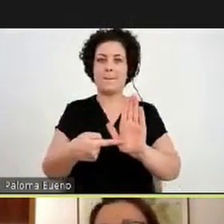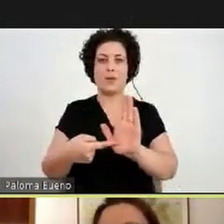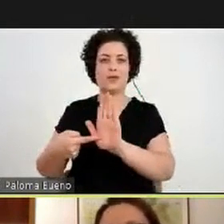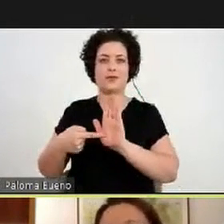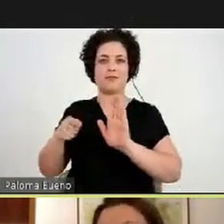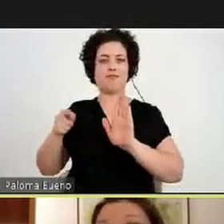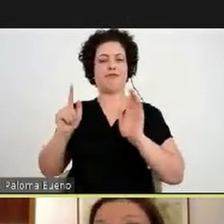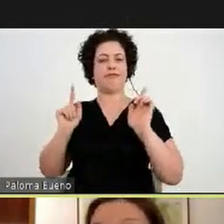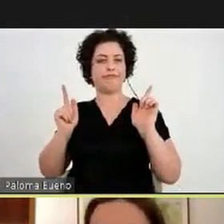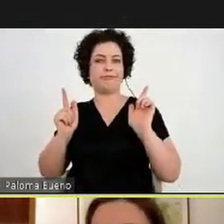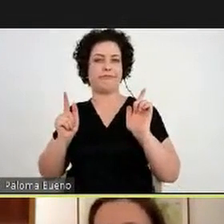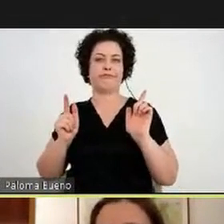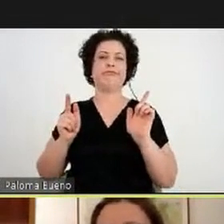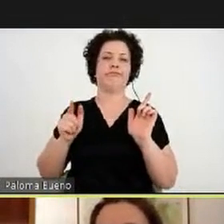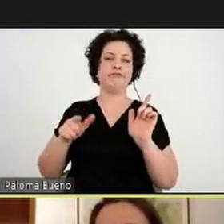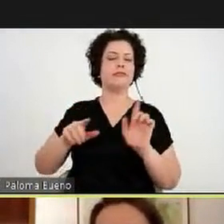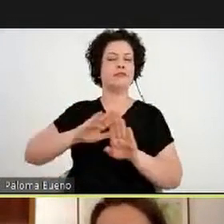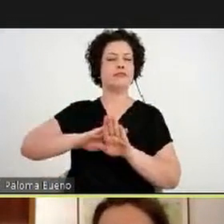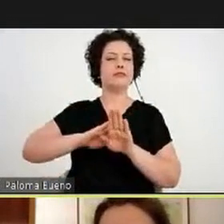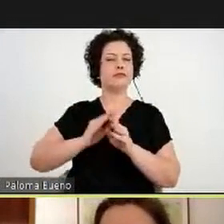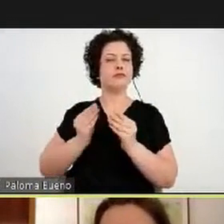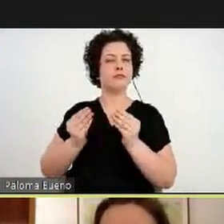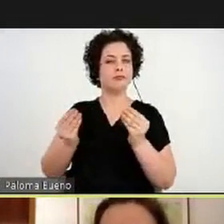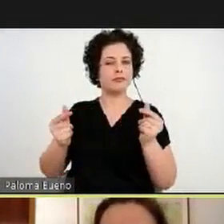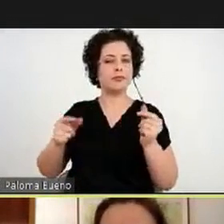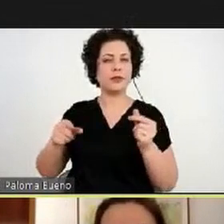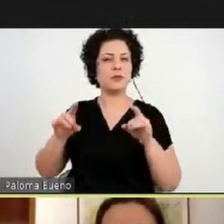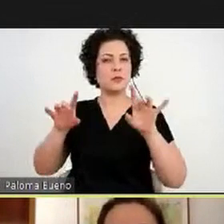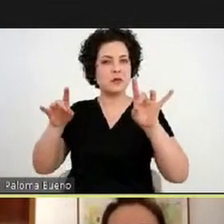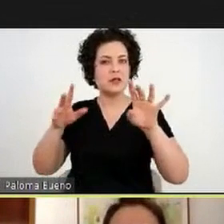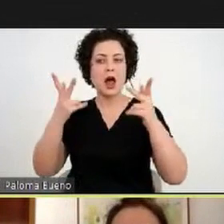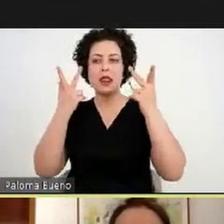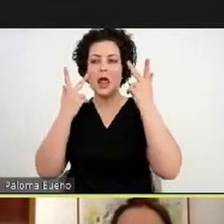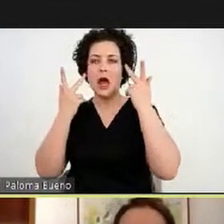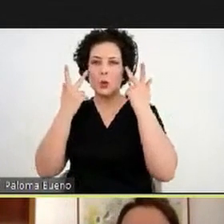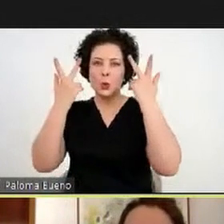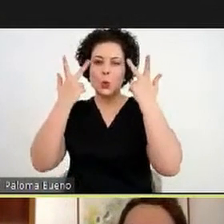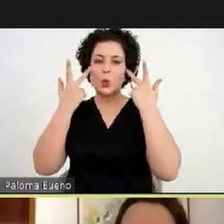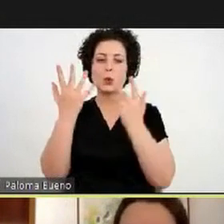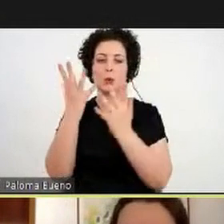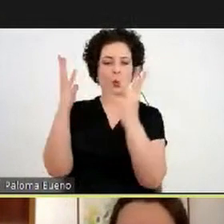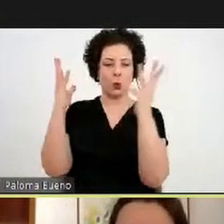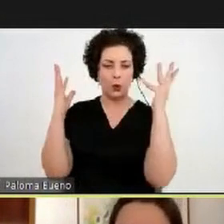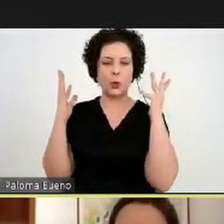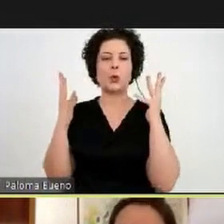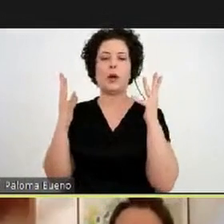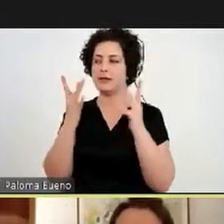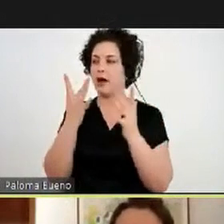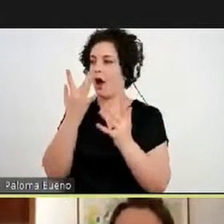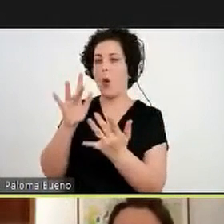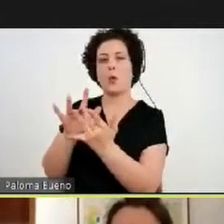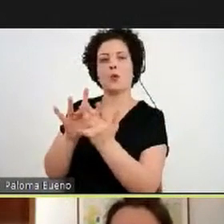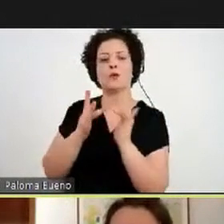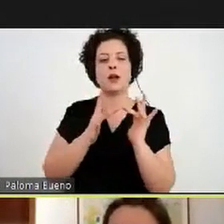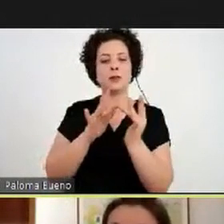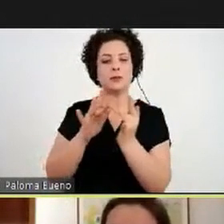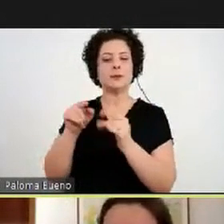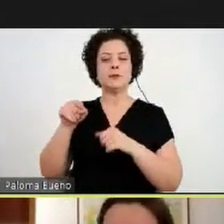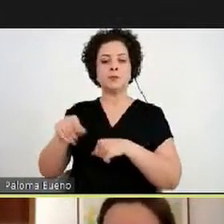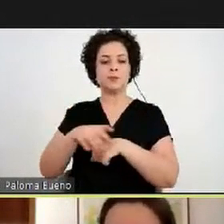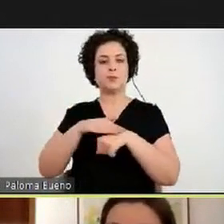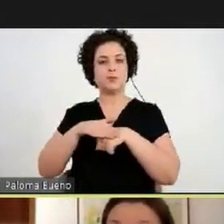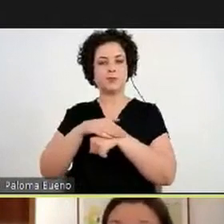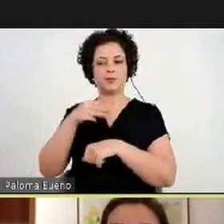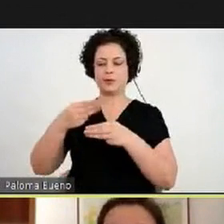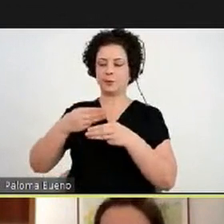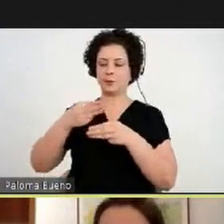descontração, mas com um sentido especial e um contato com a natureza. Eu só queria dizer que também a conversa ali sobre o acervo do